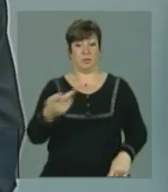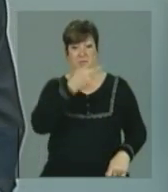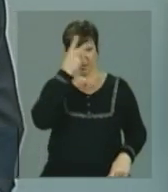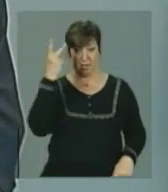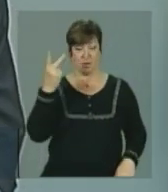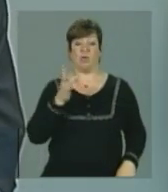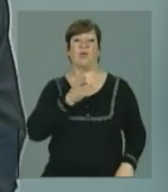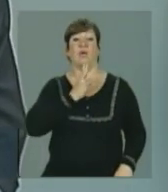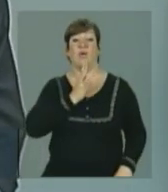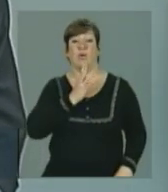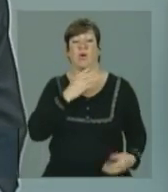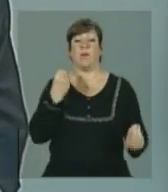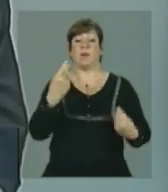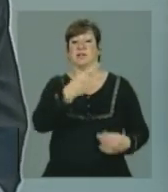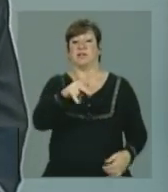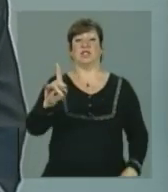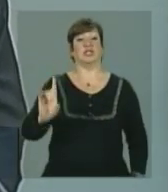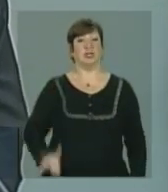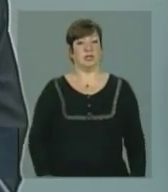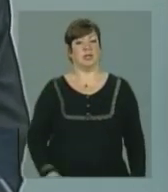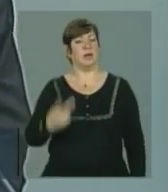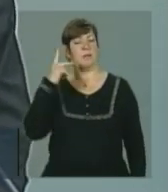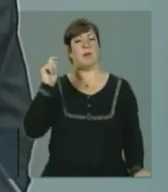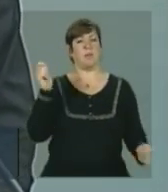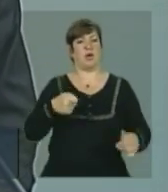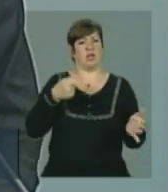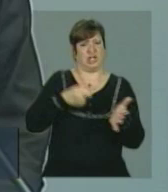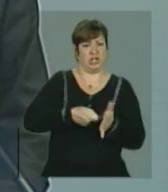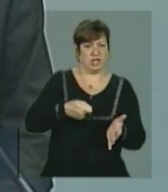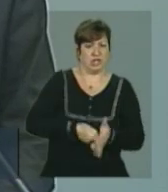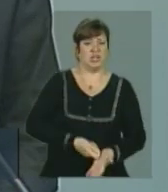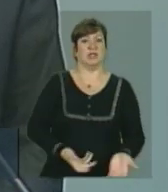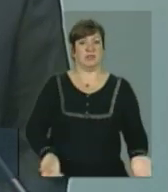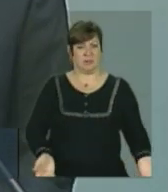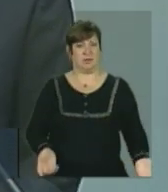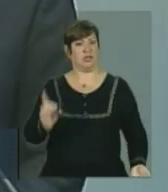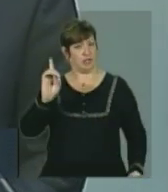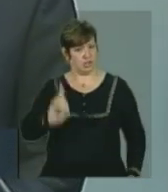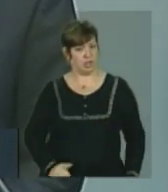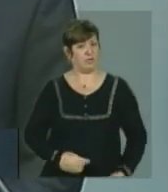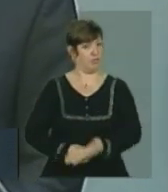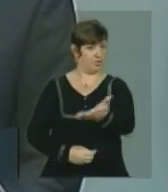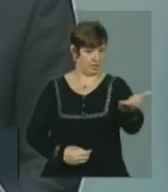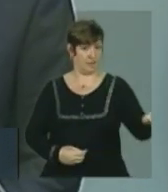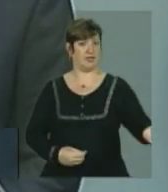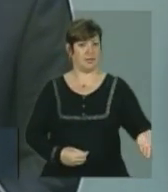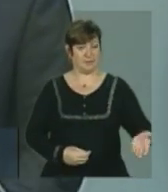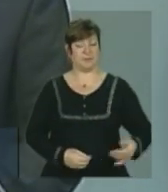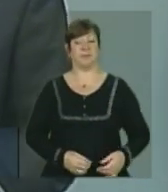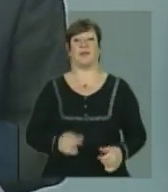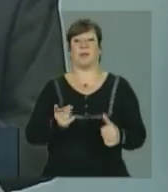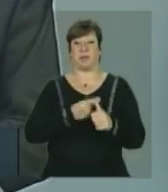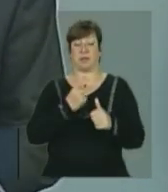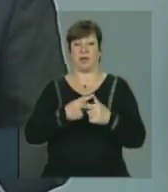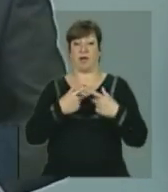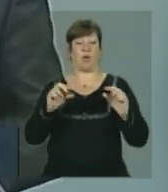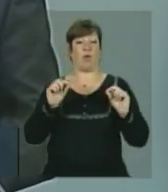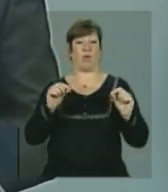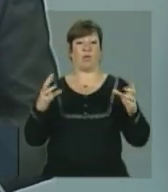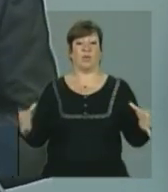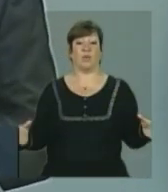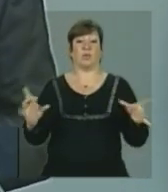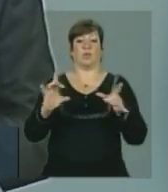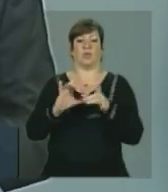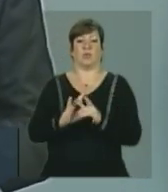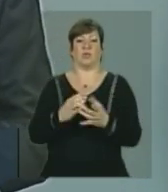conheçam os seus direitos até para exigir a atenção a esses direitos. A primeira providência foi incluir